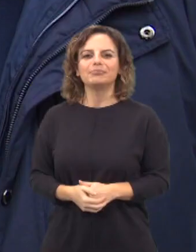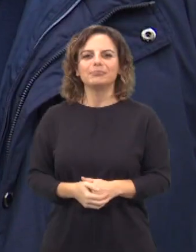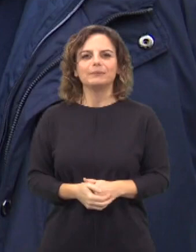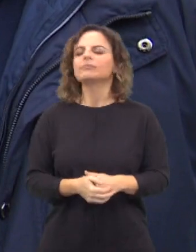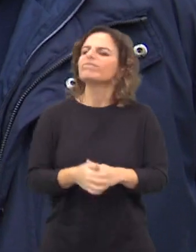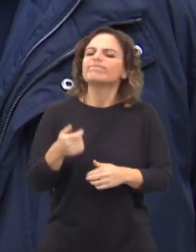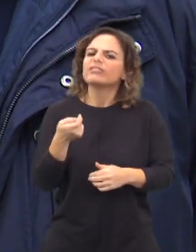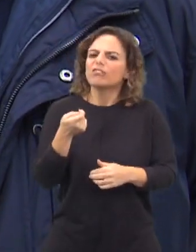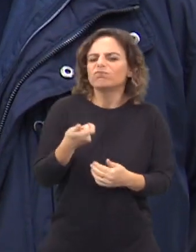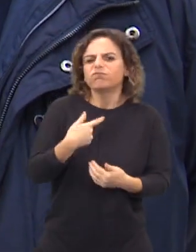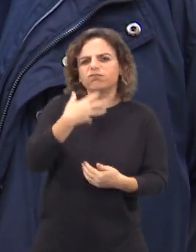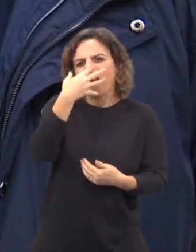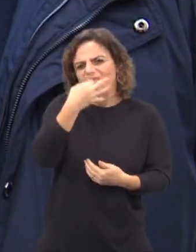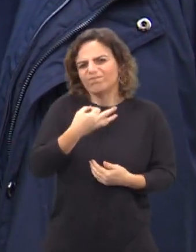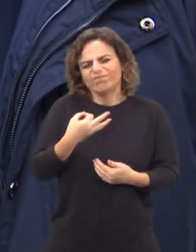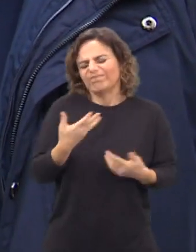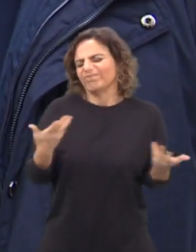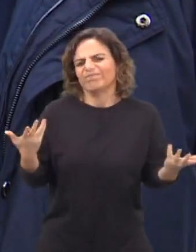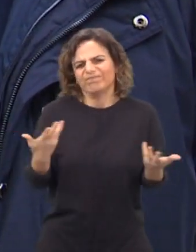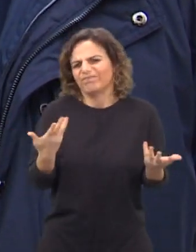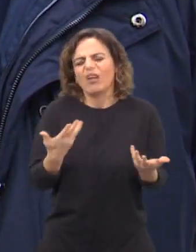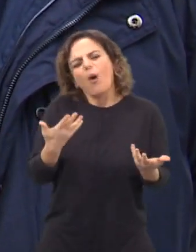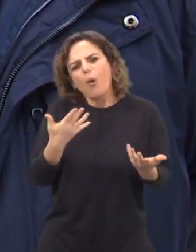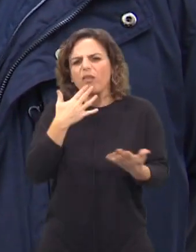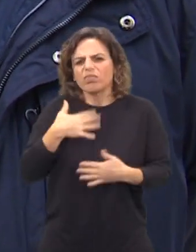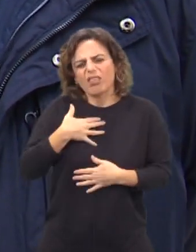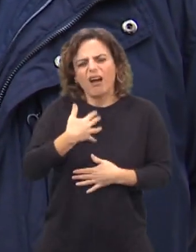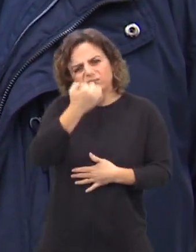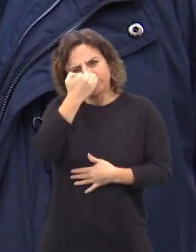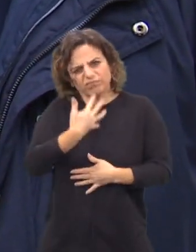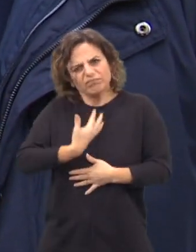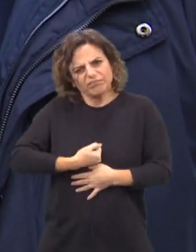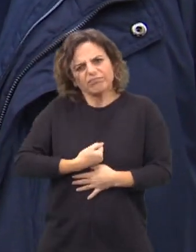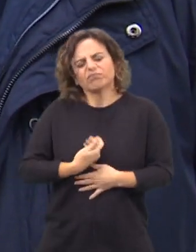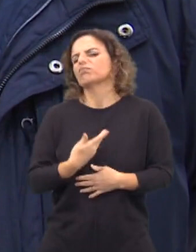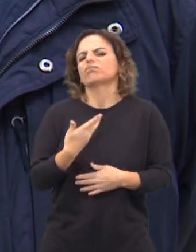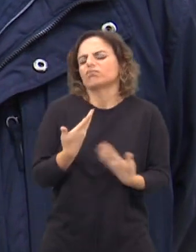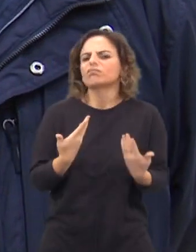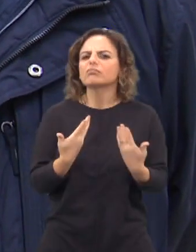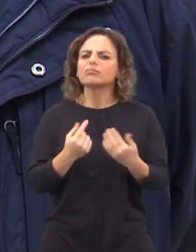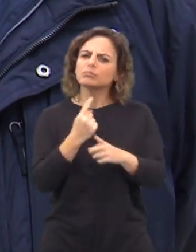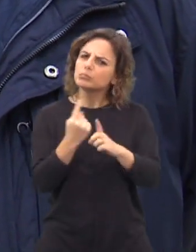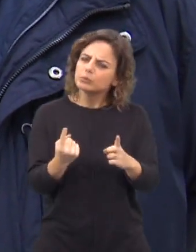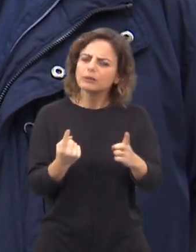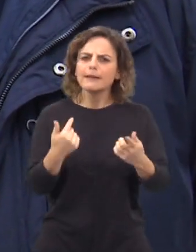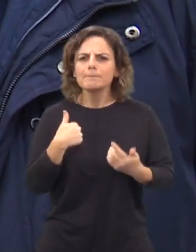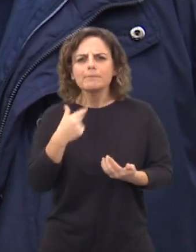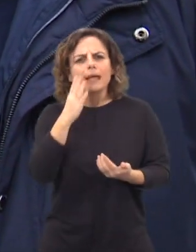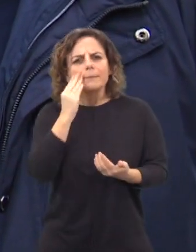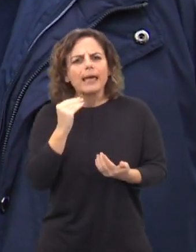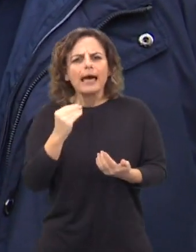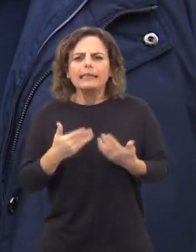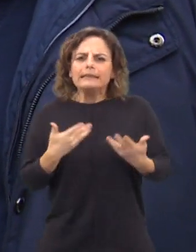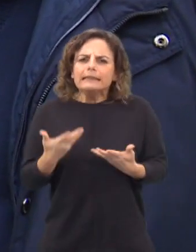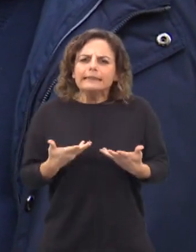Estou um bocado descrente, ou pelo menos desiludida, de alguma forma, porque acho